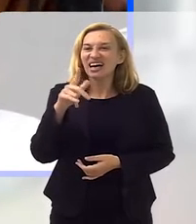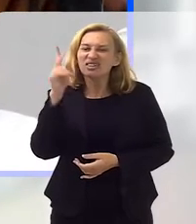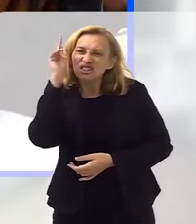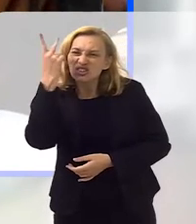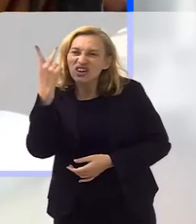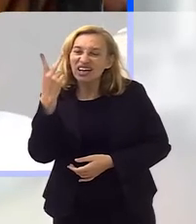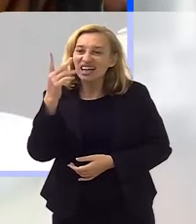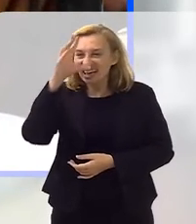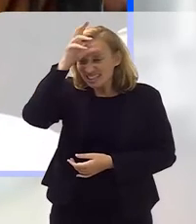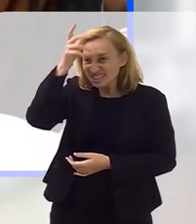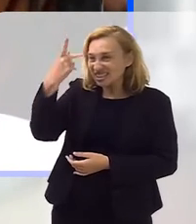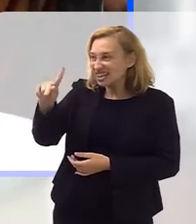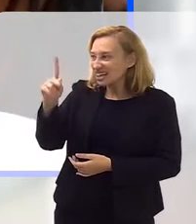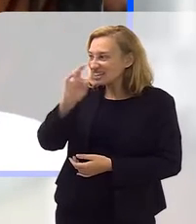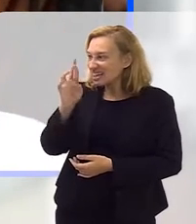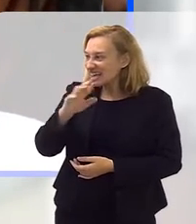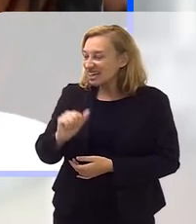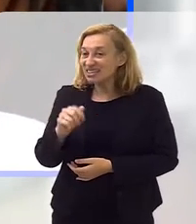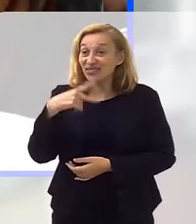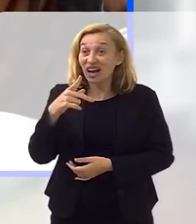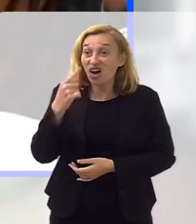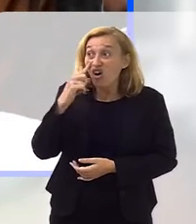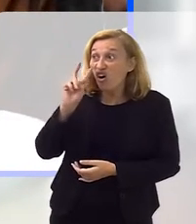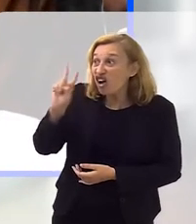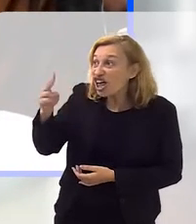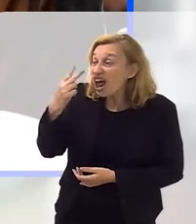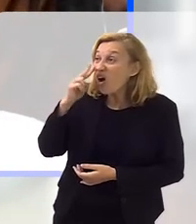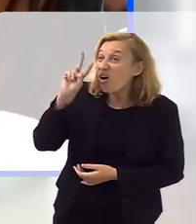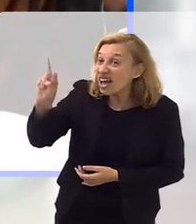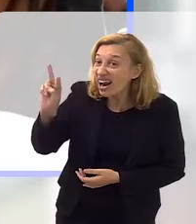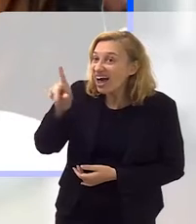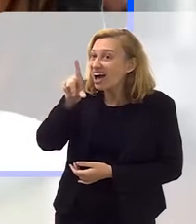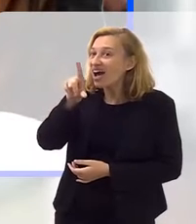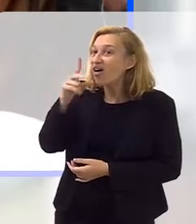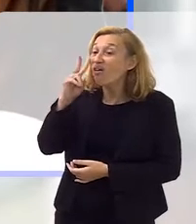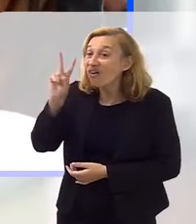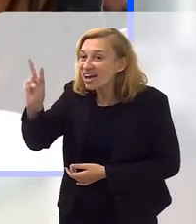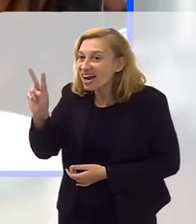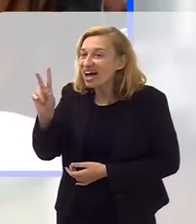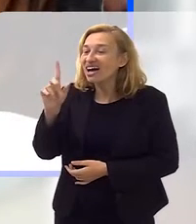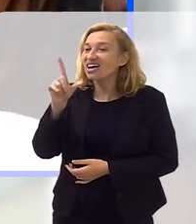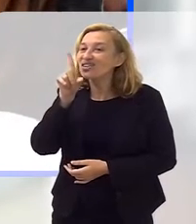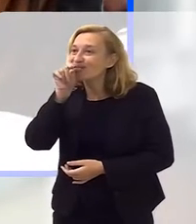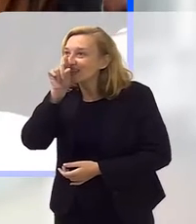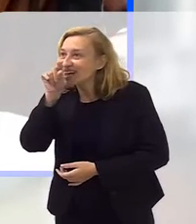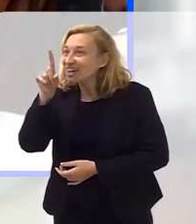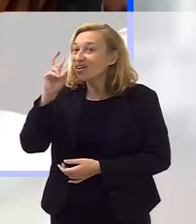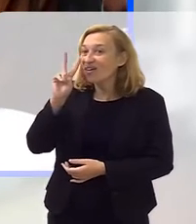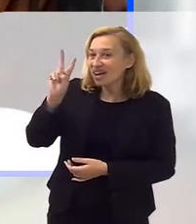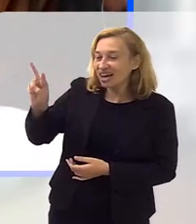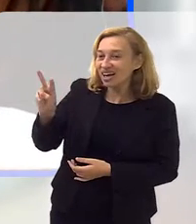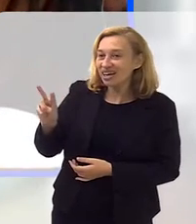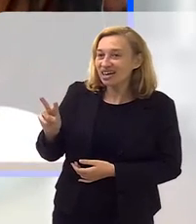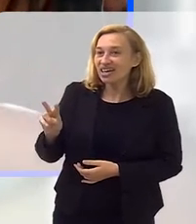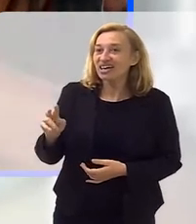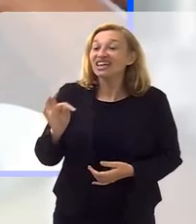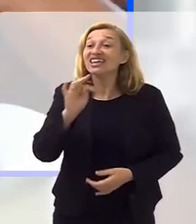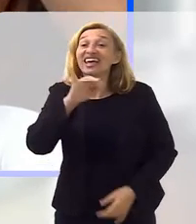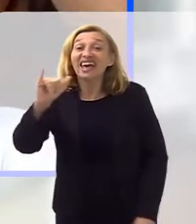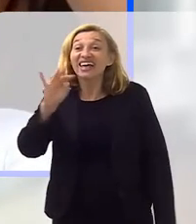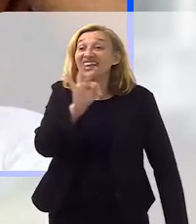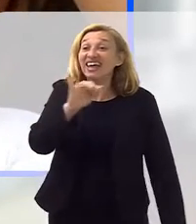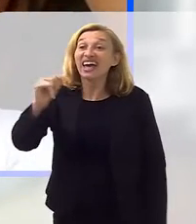tia dela, né, a tia Tereza, né, chamava Olha Lá, Olha Lá Oxá, né, Olha Lá Oxá, a música é Tie